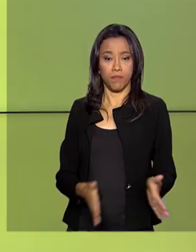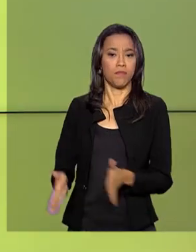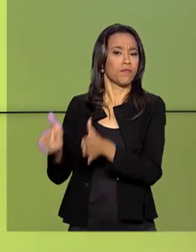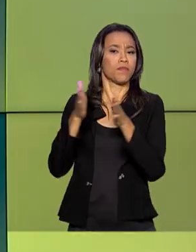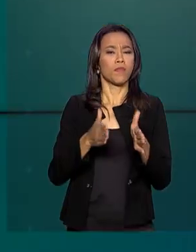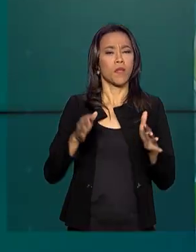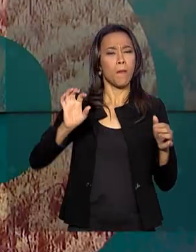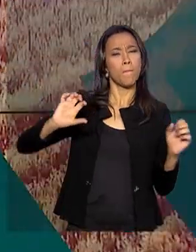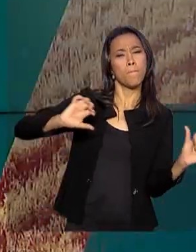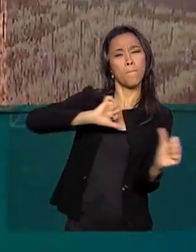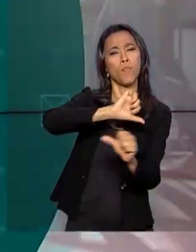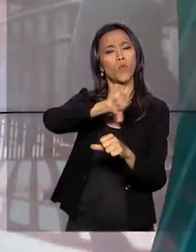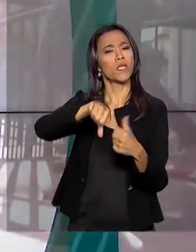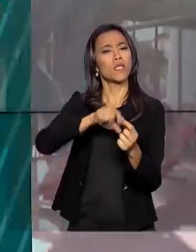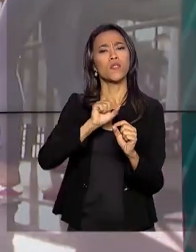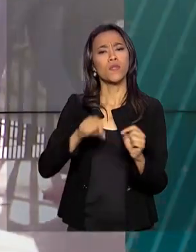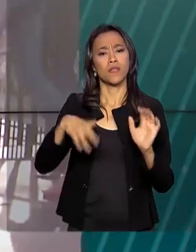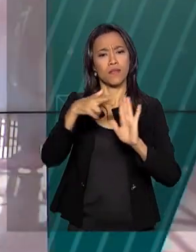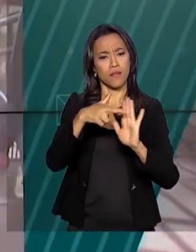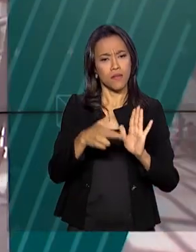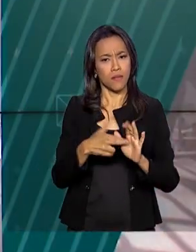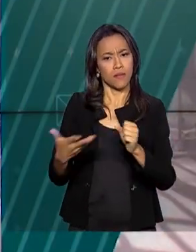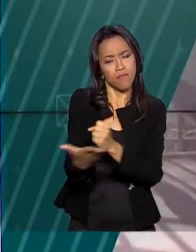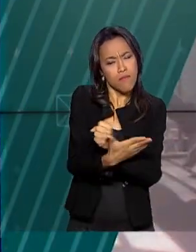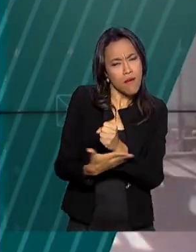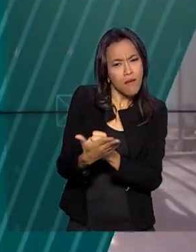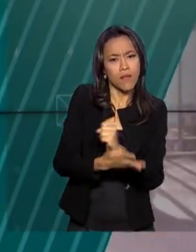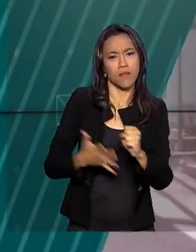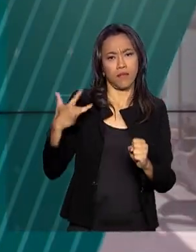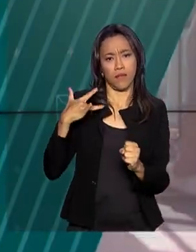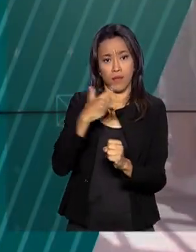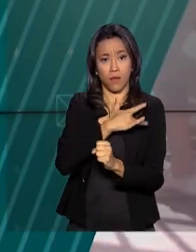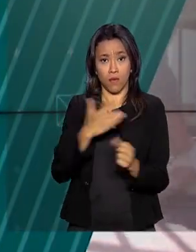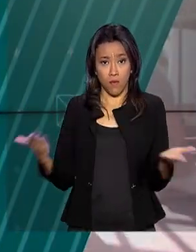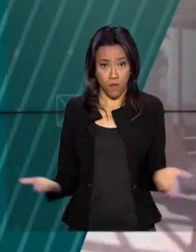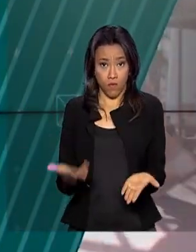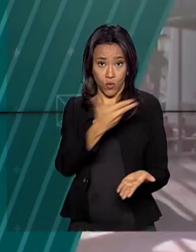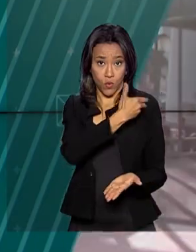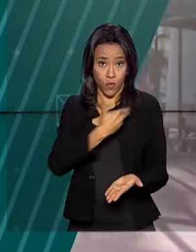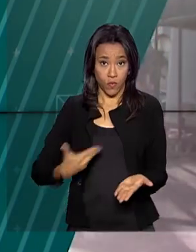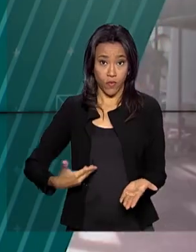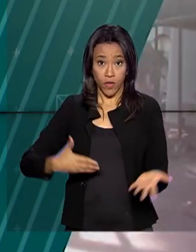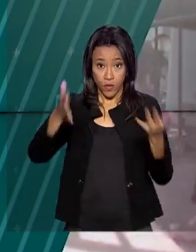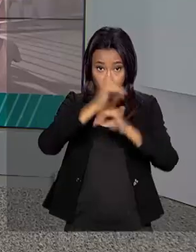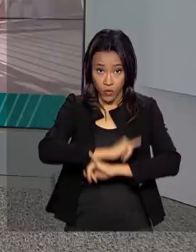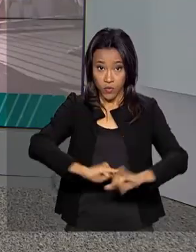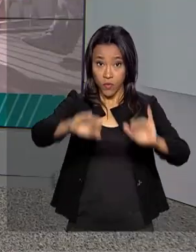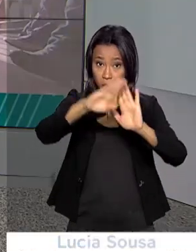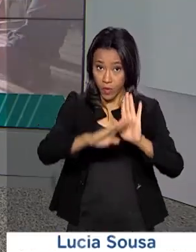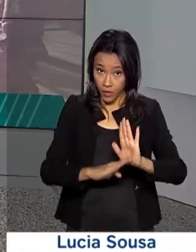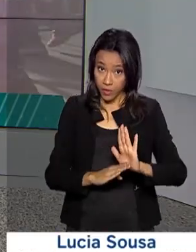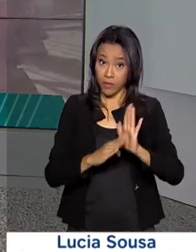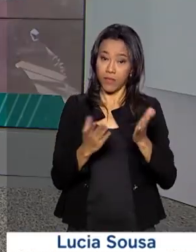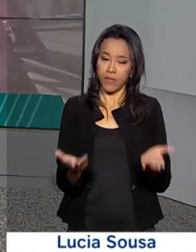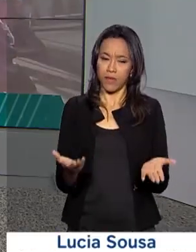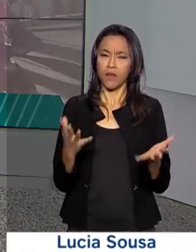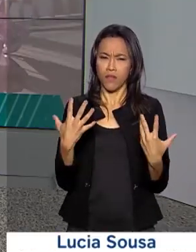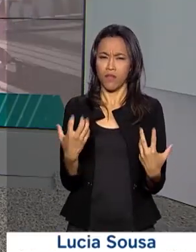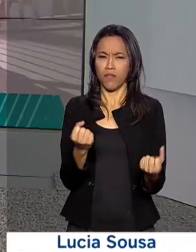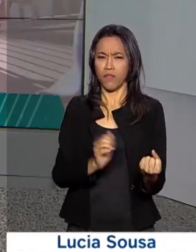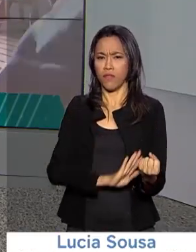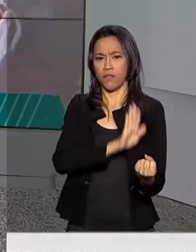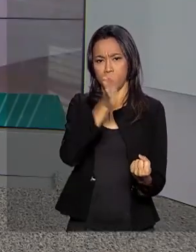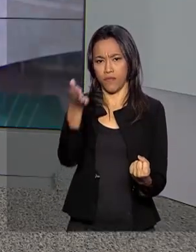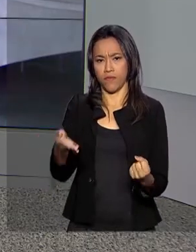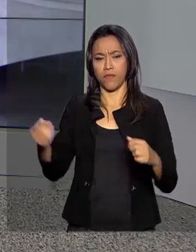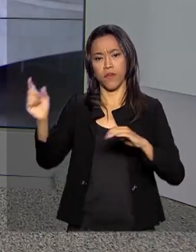Mudanças na atenção primária de saúde. O governo lança hoje o programa Previne Brasil. Vamos até o Palácio do Planalto.